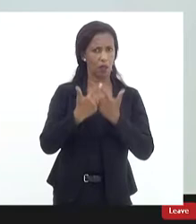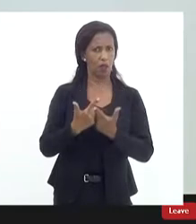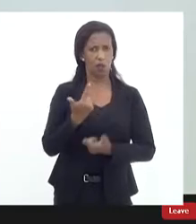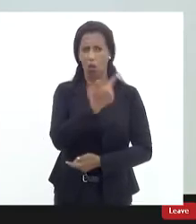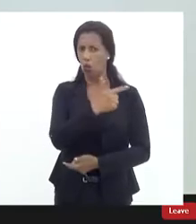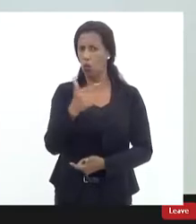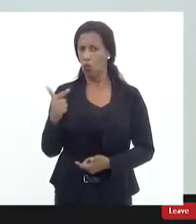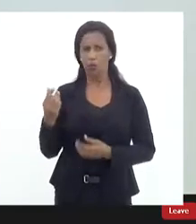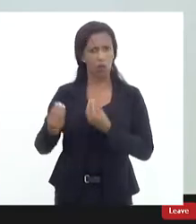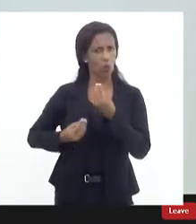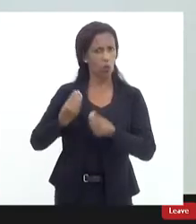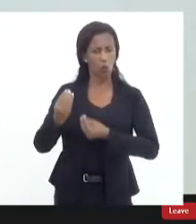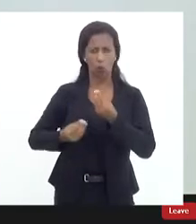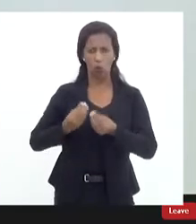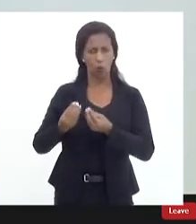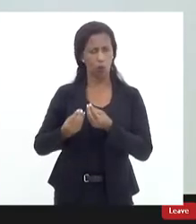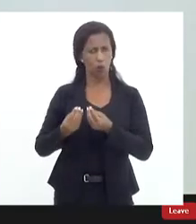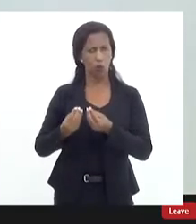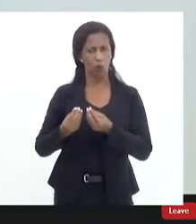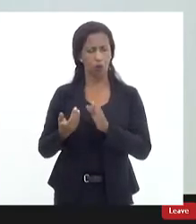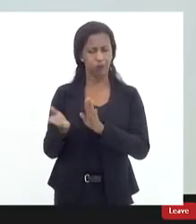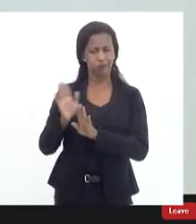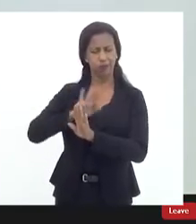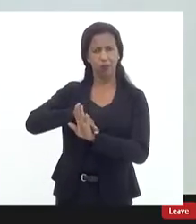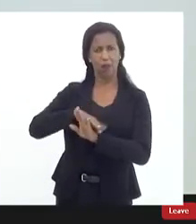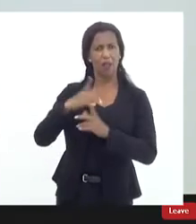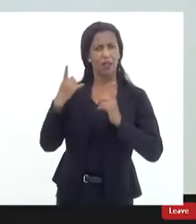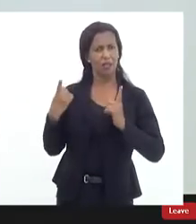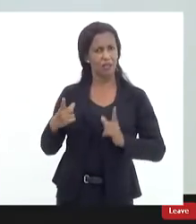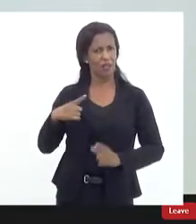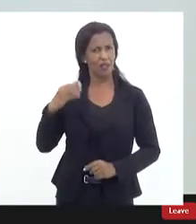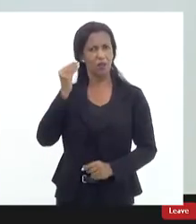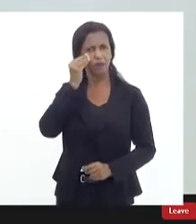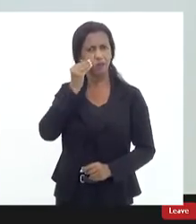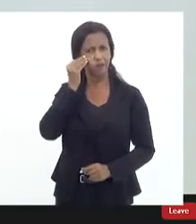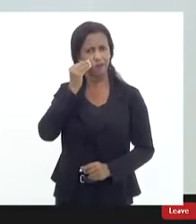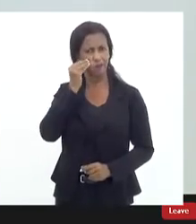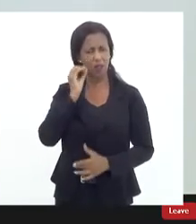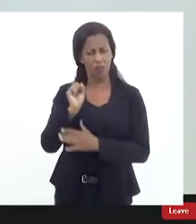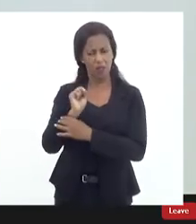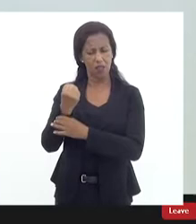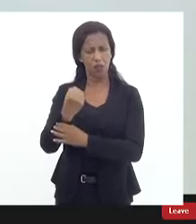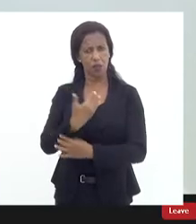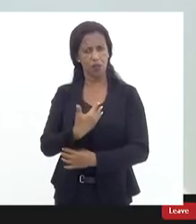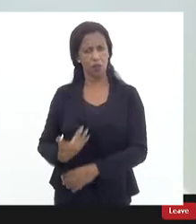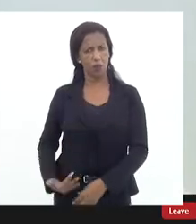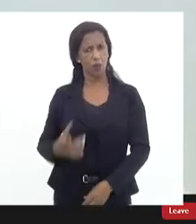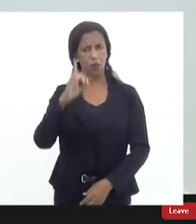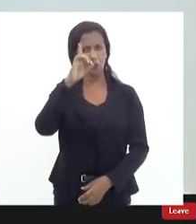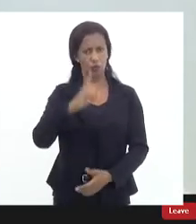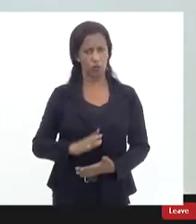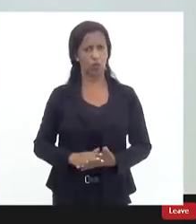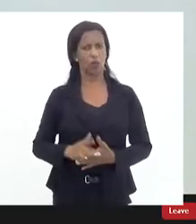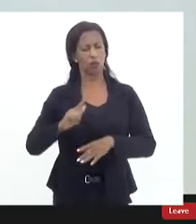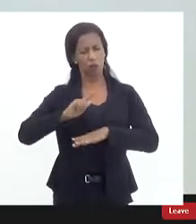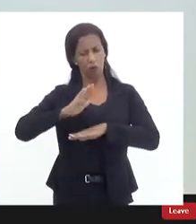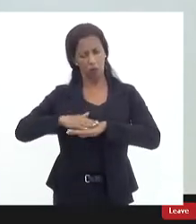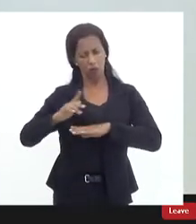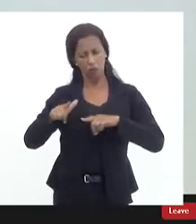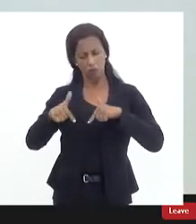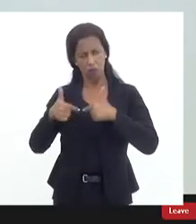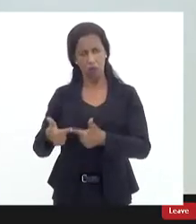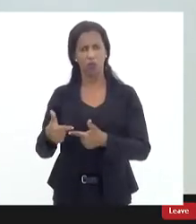há dicotomia muito pelo contrário há uma essência estão imbricados a segurança pública enquanto direito nós atuamos em favor